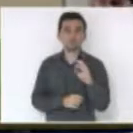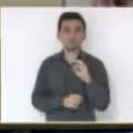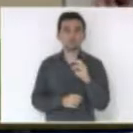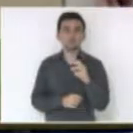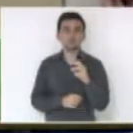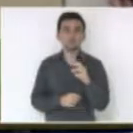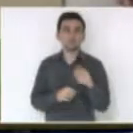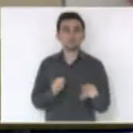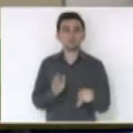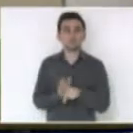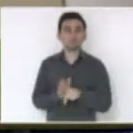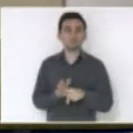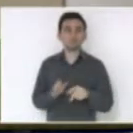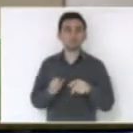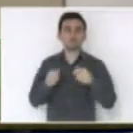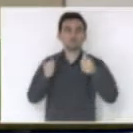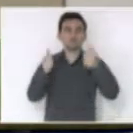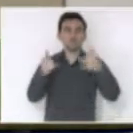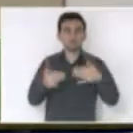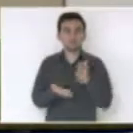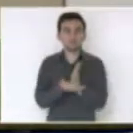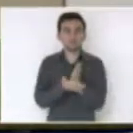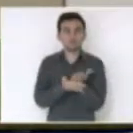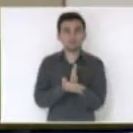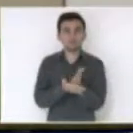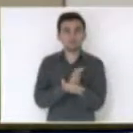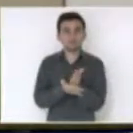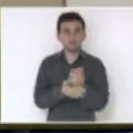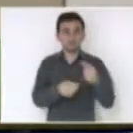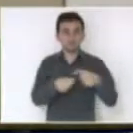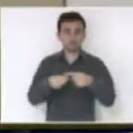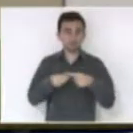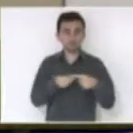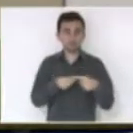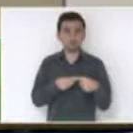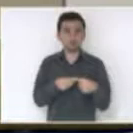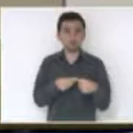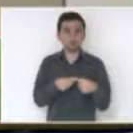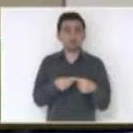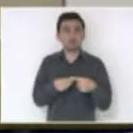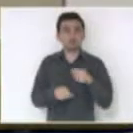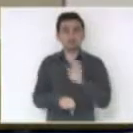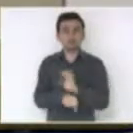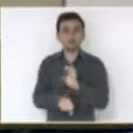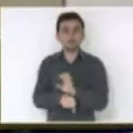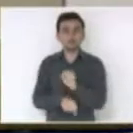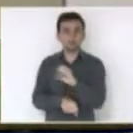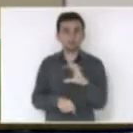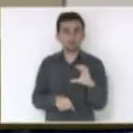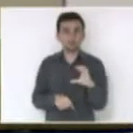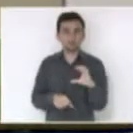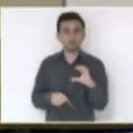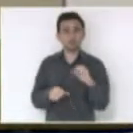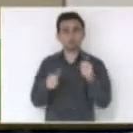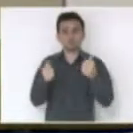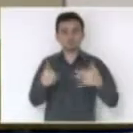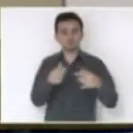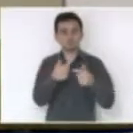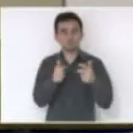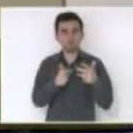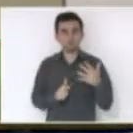que dispõe sobre a consolidação das divisas intermunicipais do Estado de Santa Catarina e adota outras